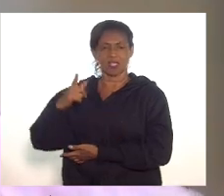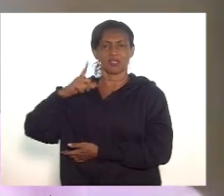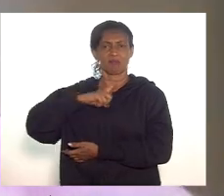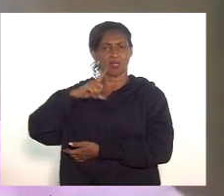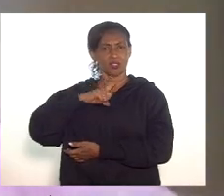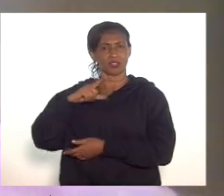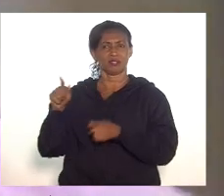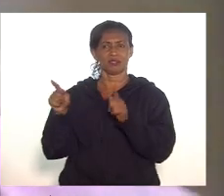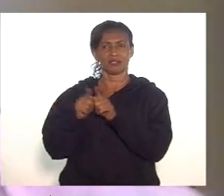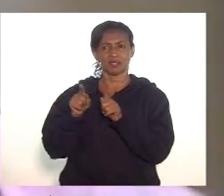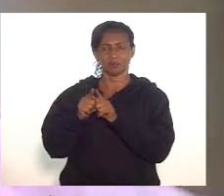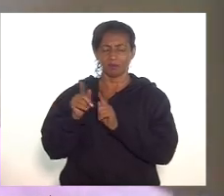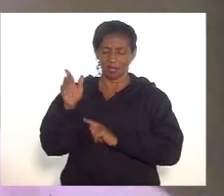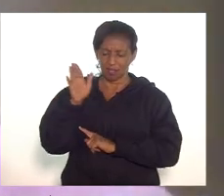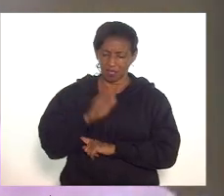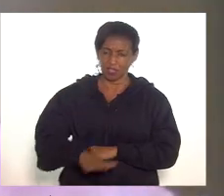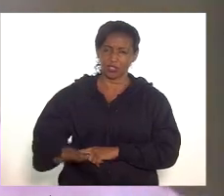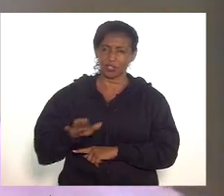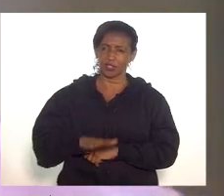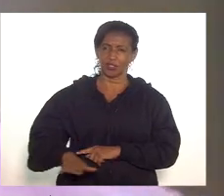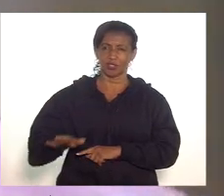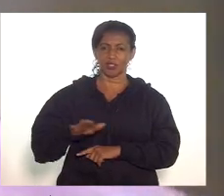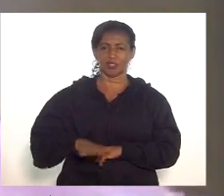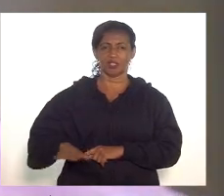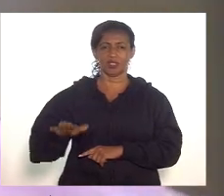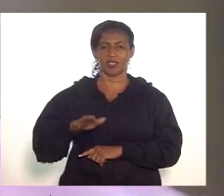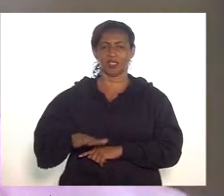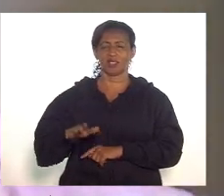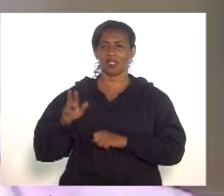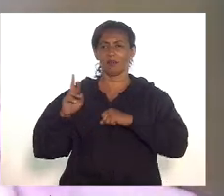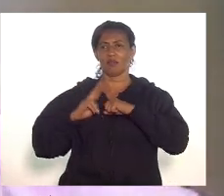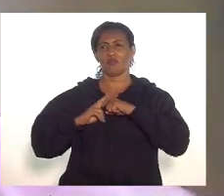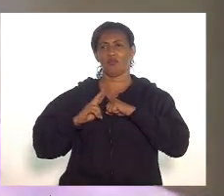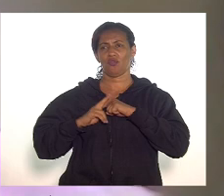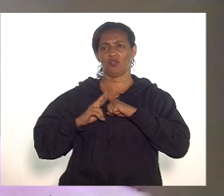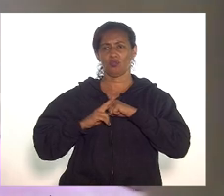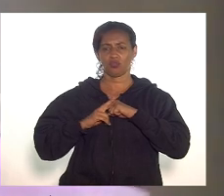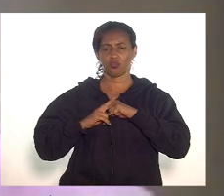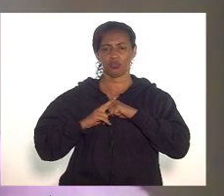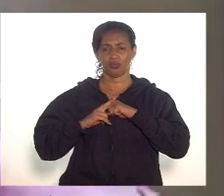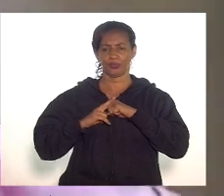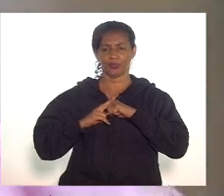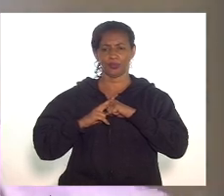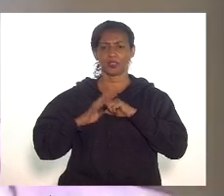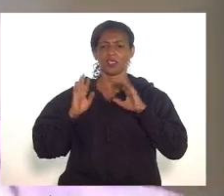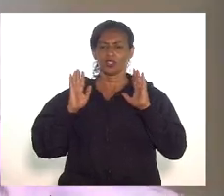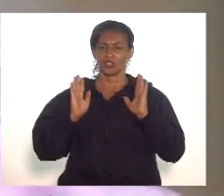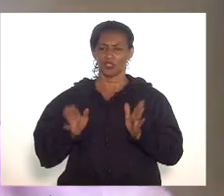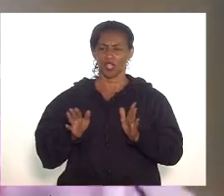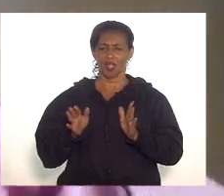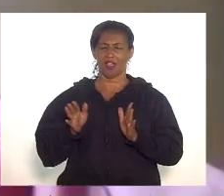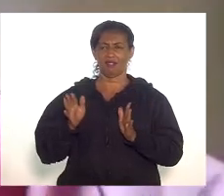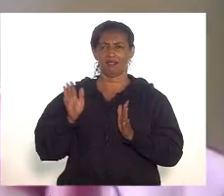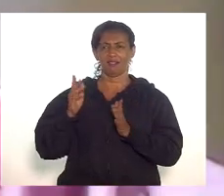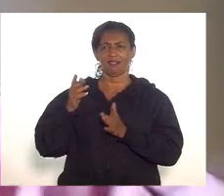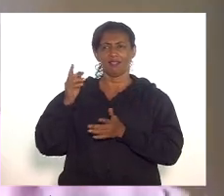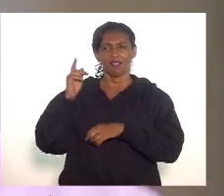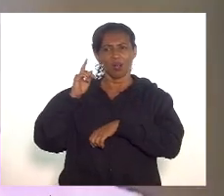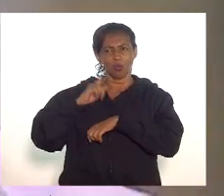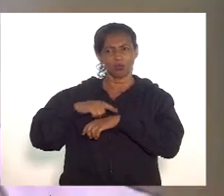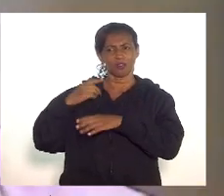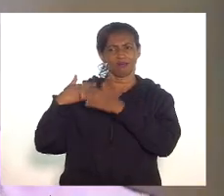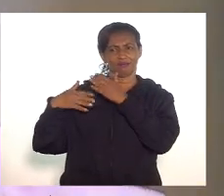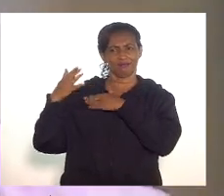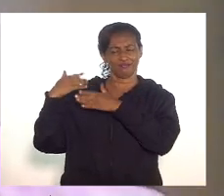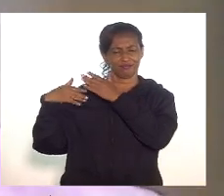das crianças desaparecidas em Belfor Roxo já há algum tempo. Em vários outros